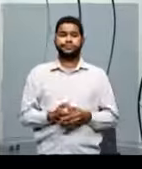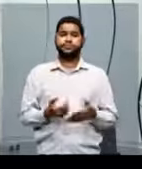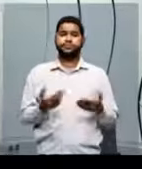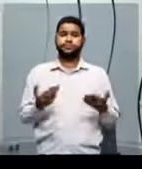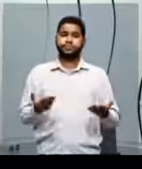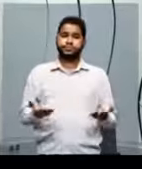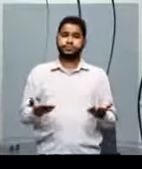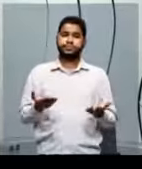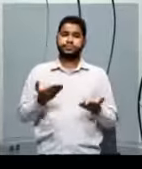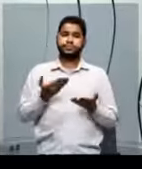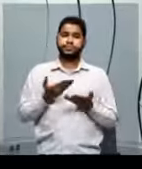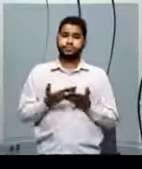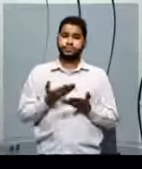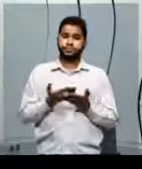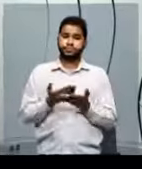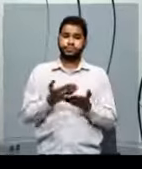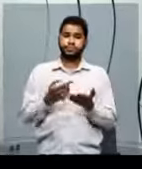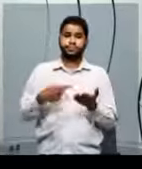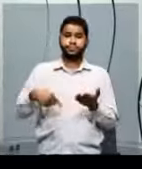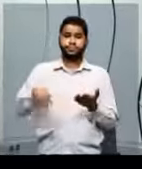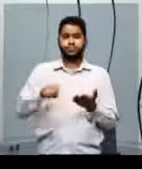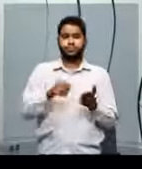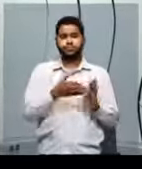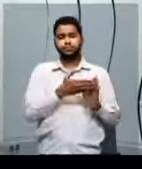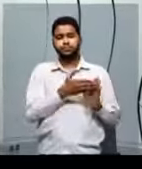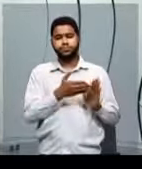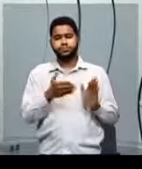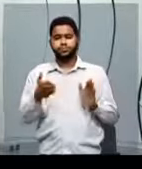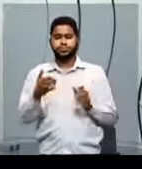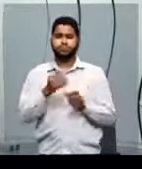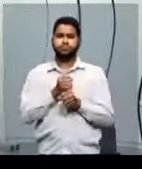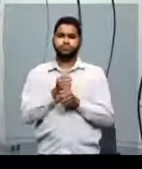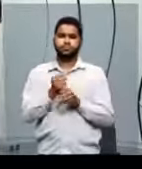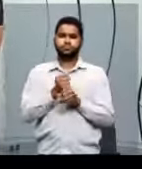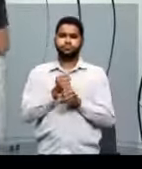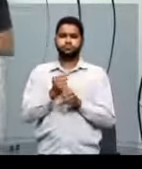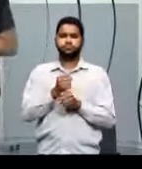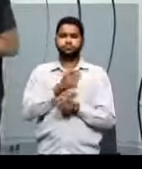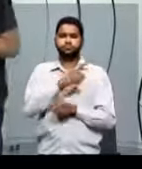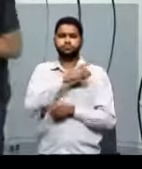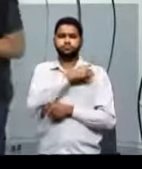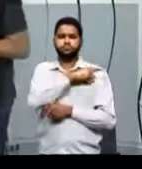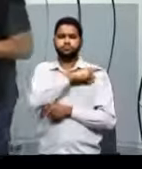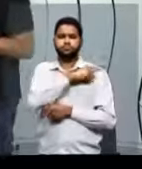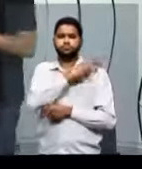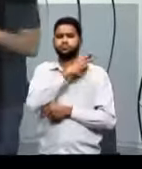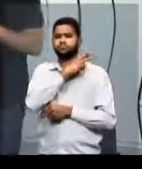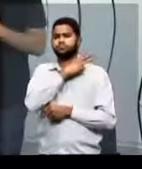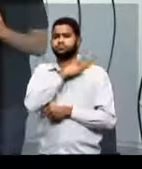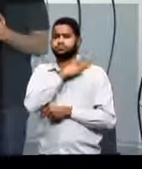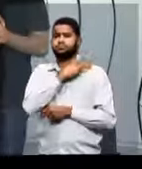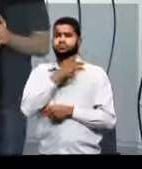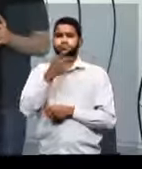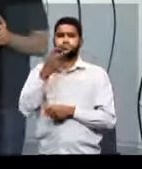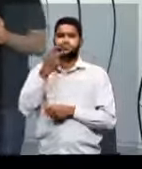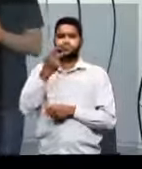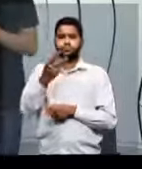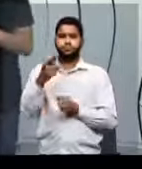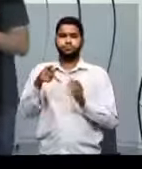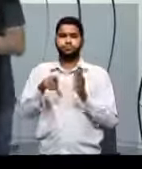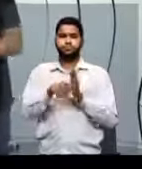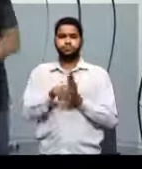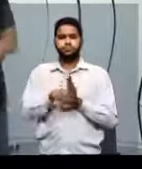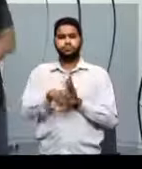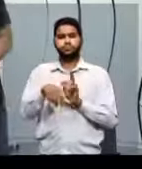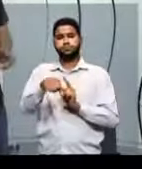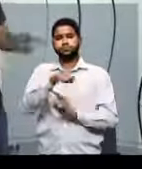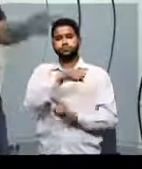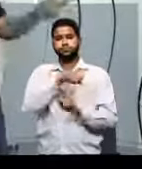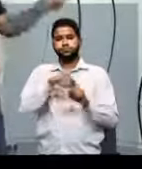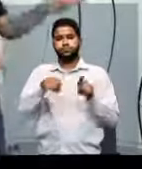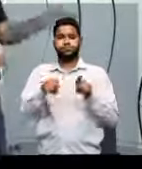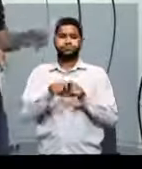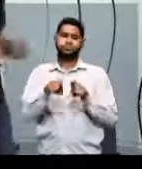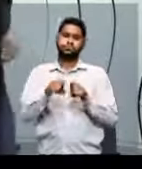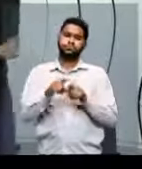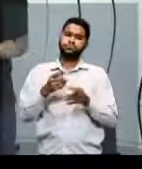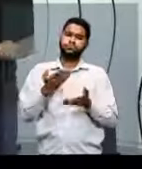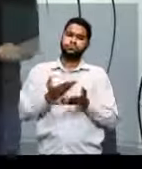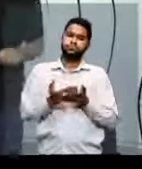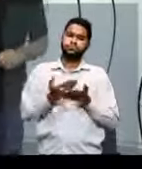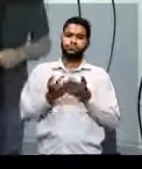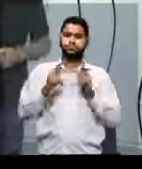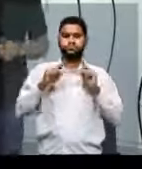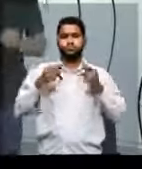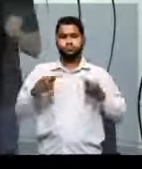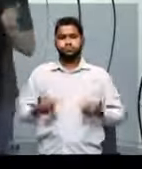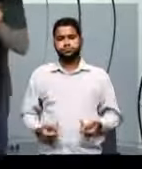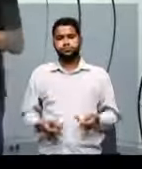Então, nas aulas que nós temos durante o ano, no primeiro e terceiro ano, a gente vai falar de sociologia, mas a gente fala de antropologia, a gente fala muito